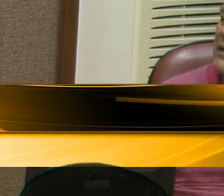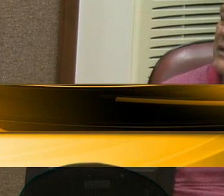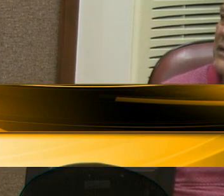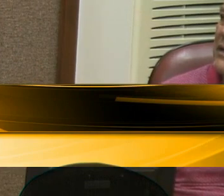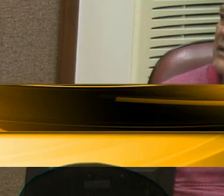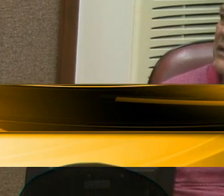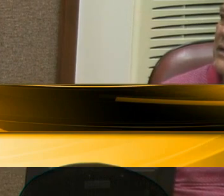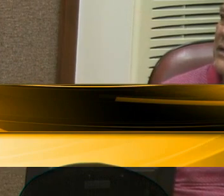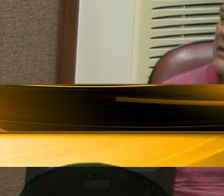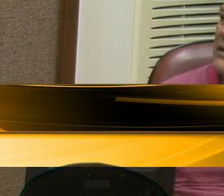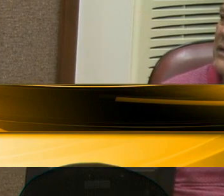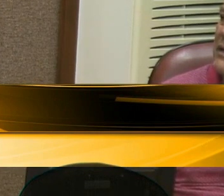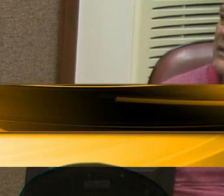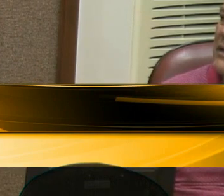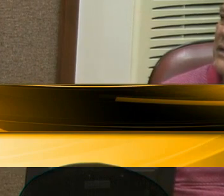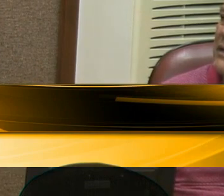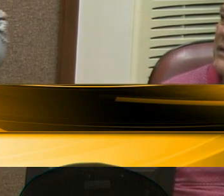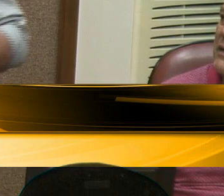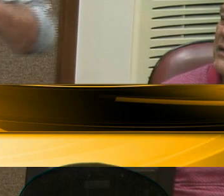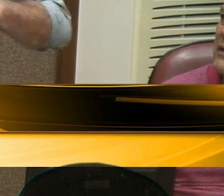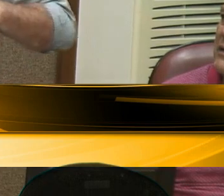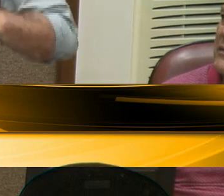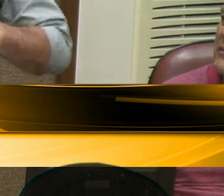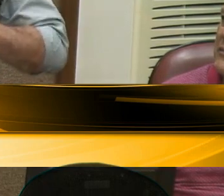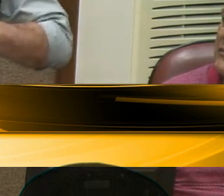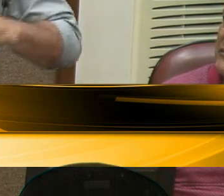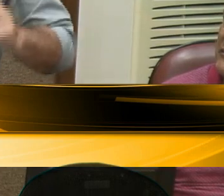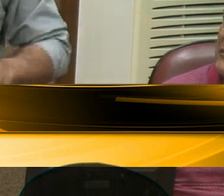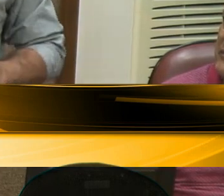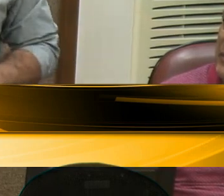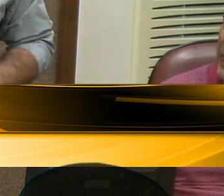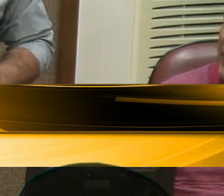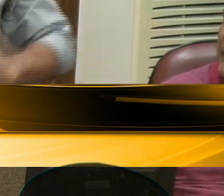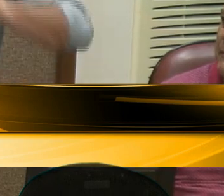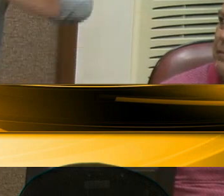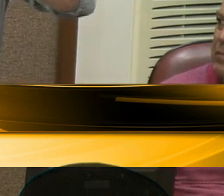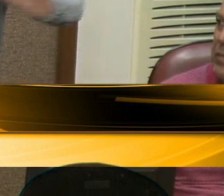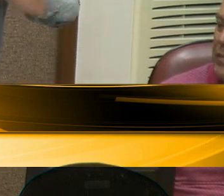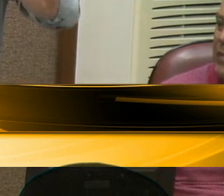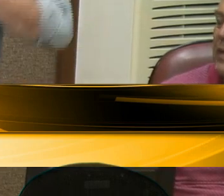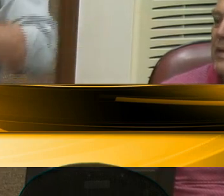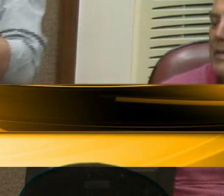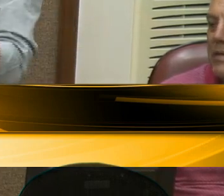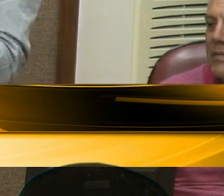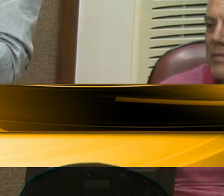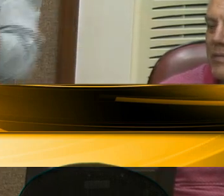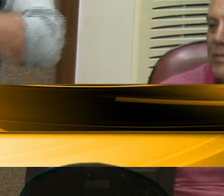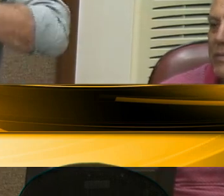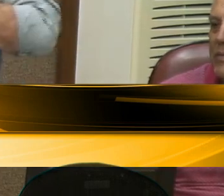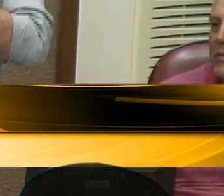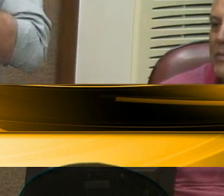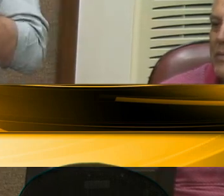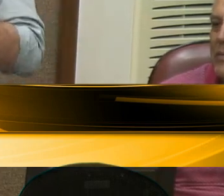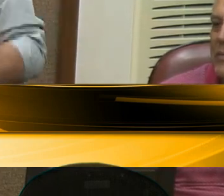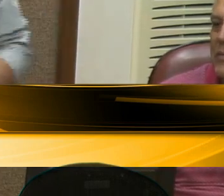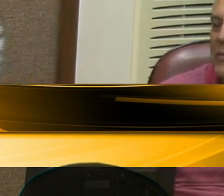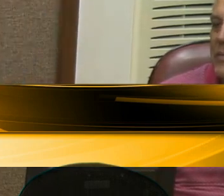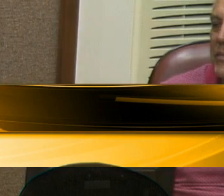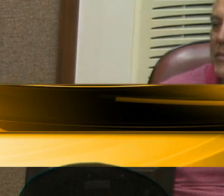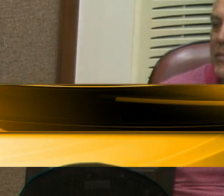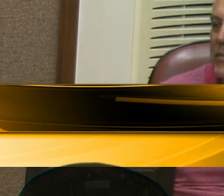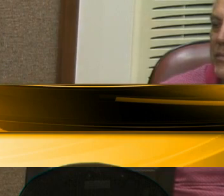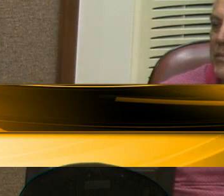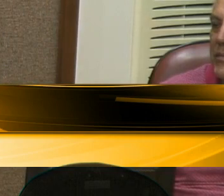outra função, mas que ele seja, então, habilitado a se comunicar por meio de Libras.